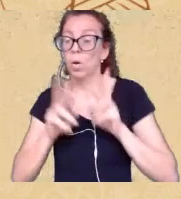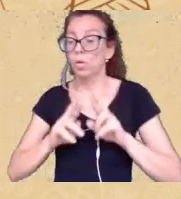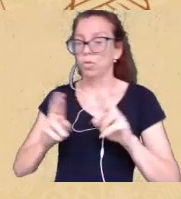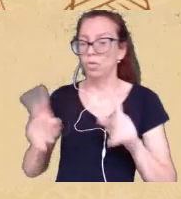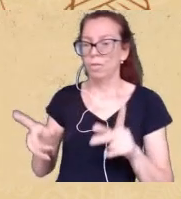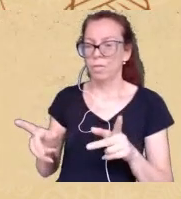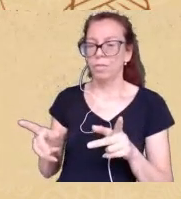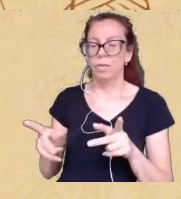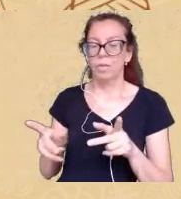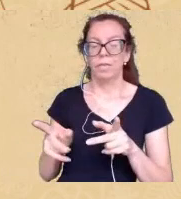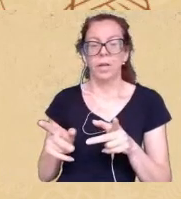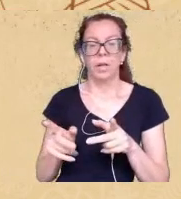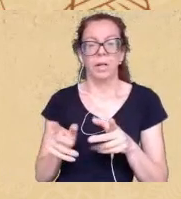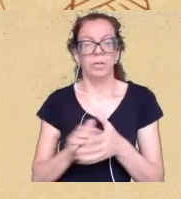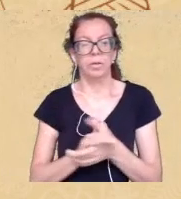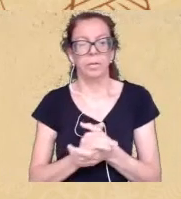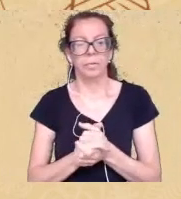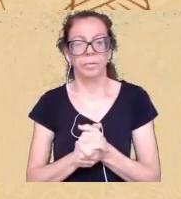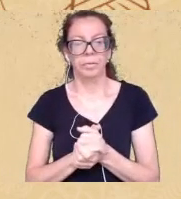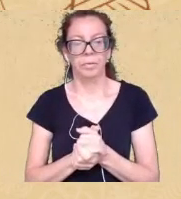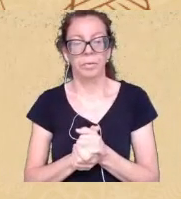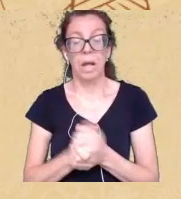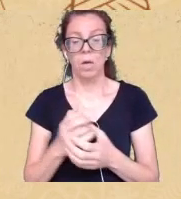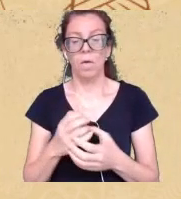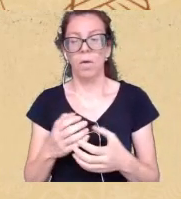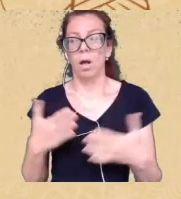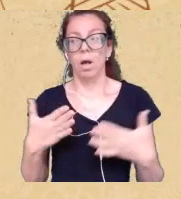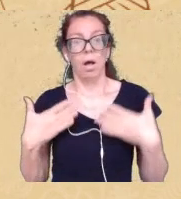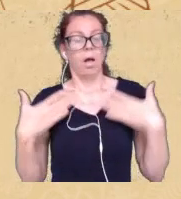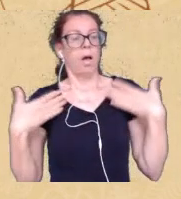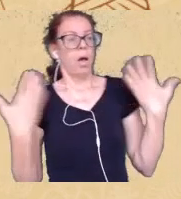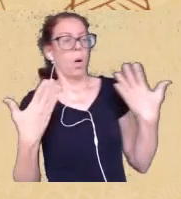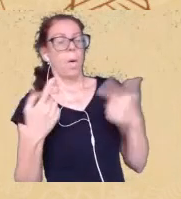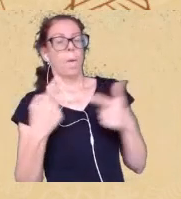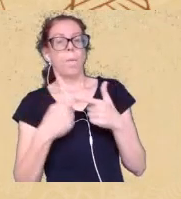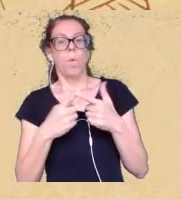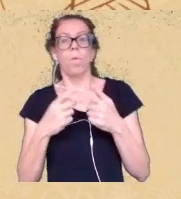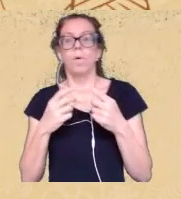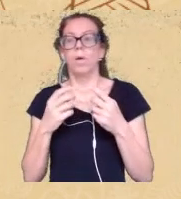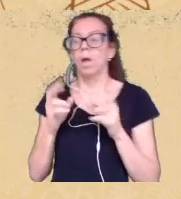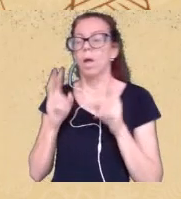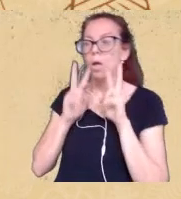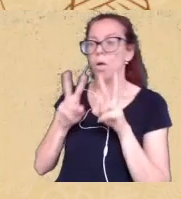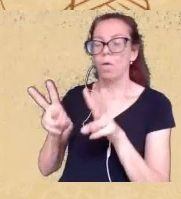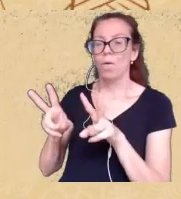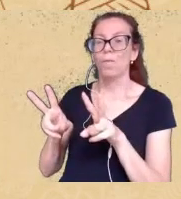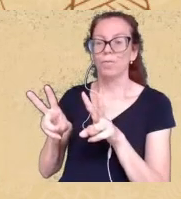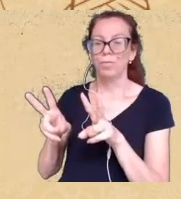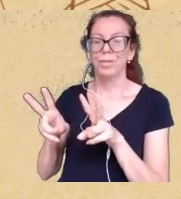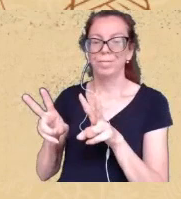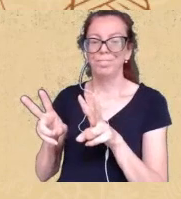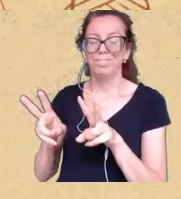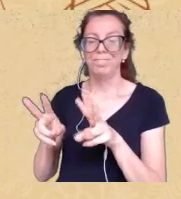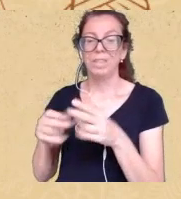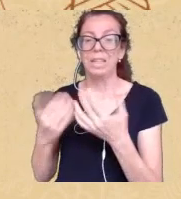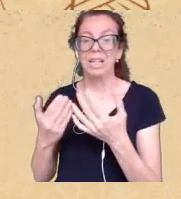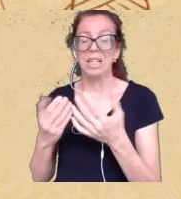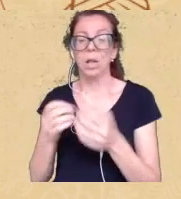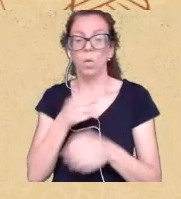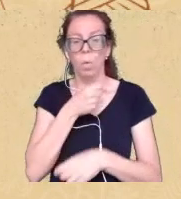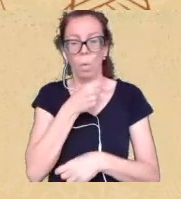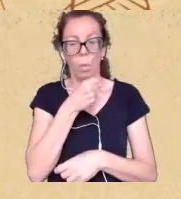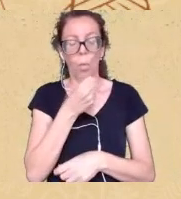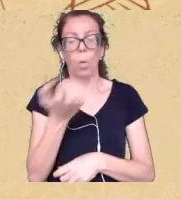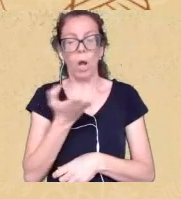socializadas eu fiquei assustada porque presenciei a situação e os repórteres queriam que eu relatasse a situação